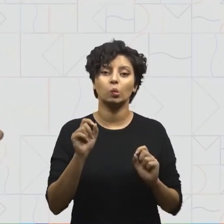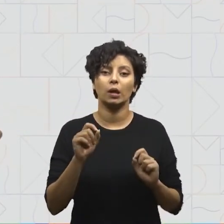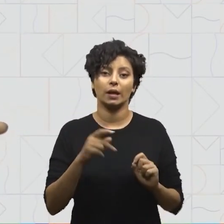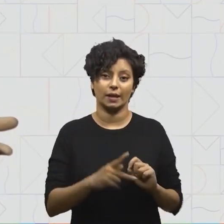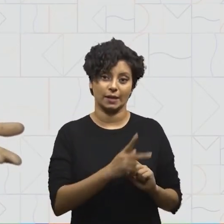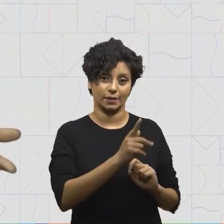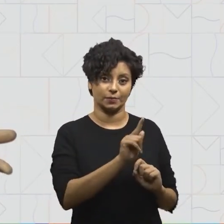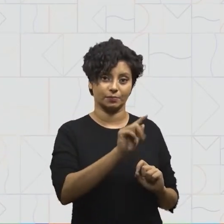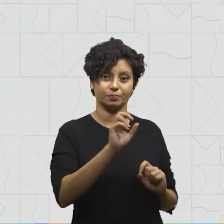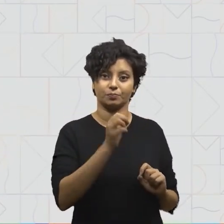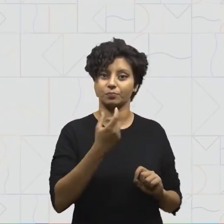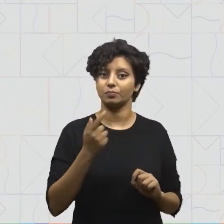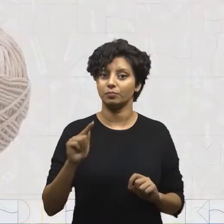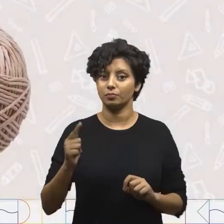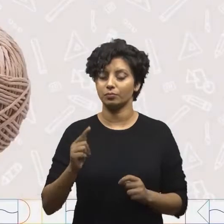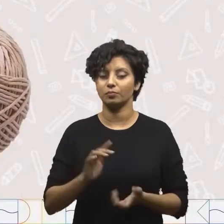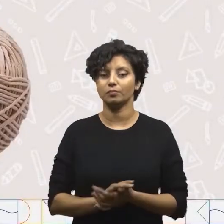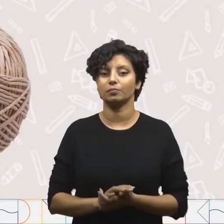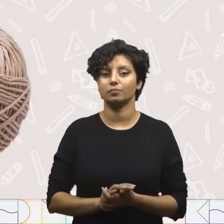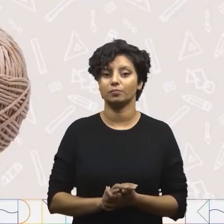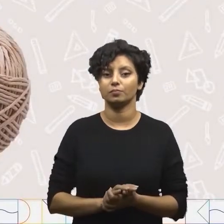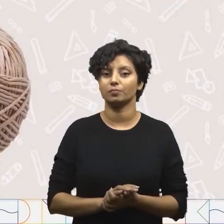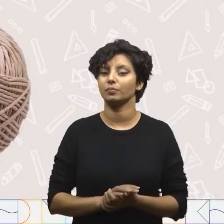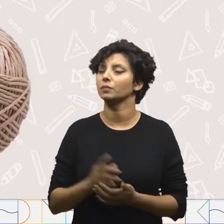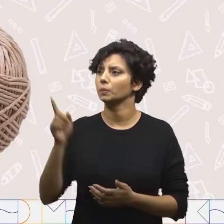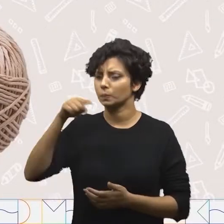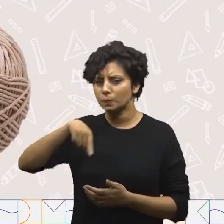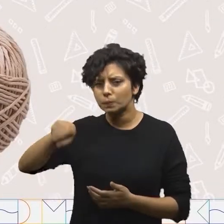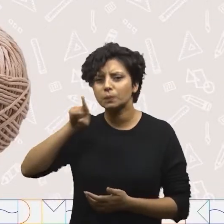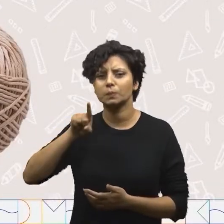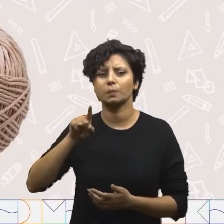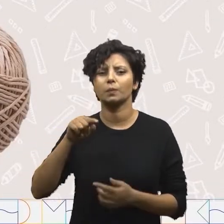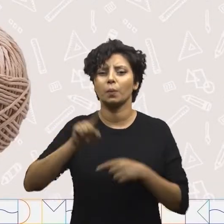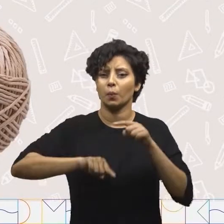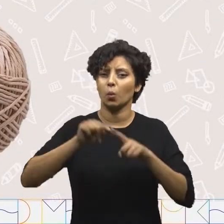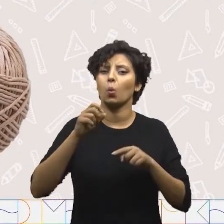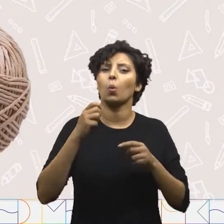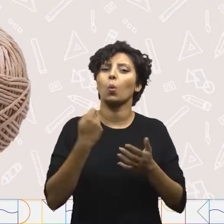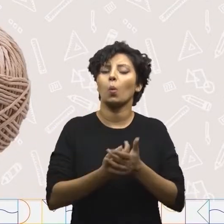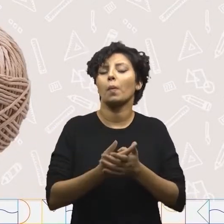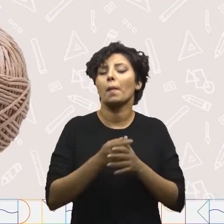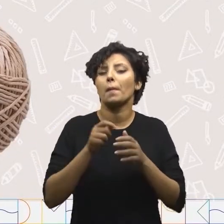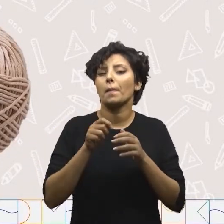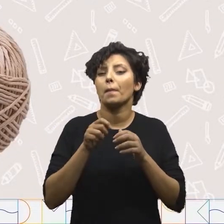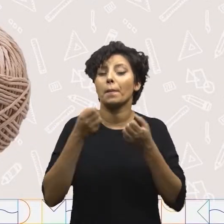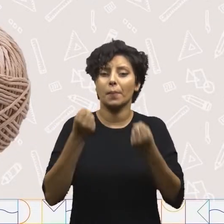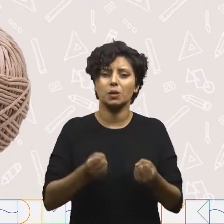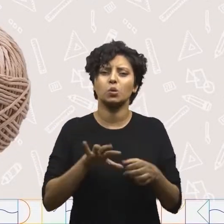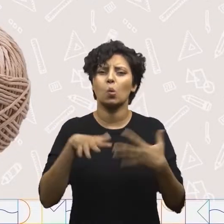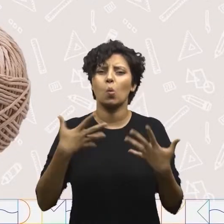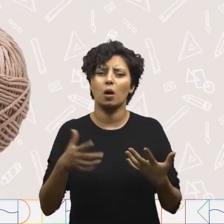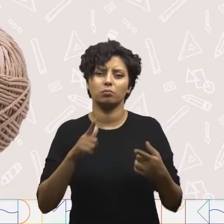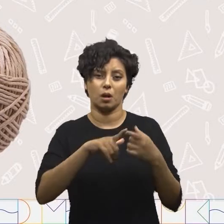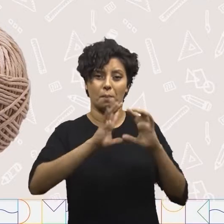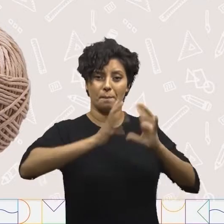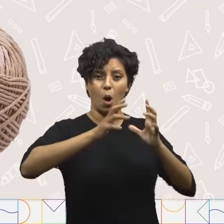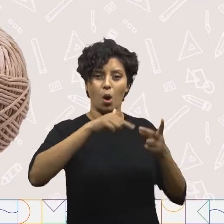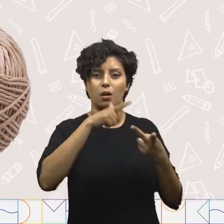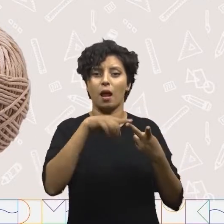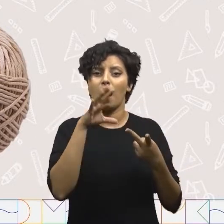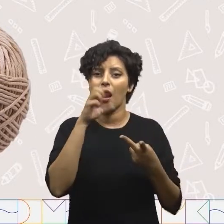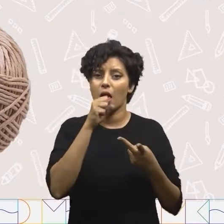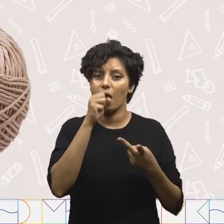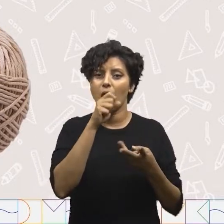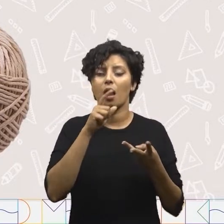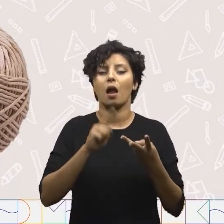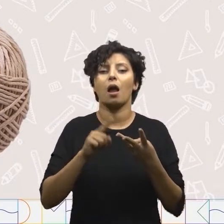quilograma ou grama. Quais dos produtos abaixo compramos por peso? Aqui nós temos uma bola, uma